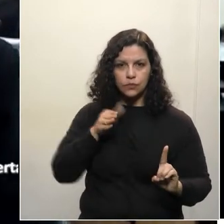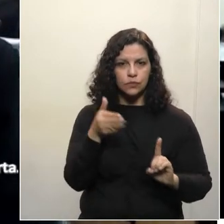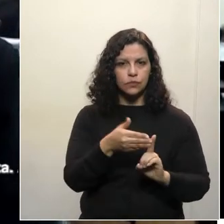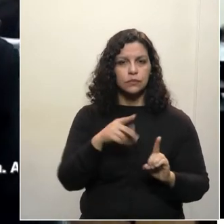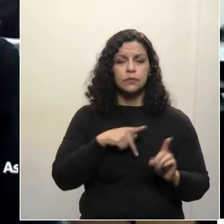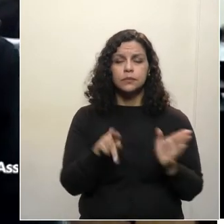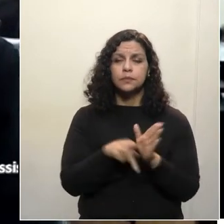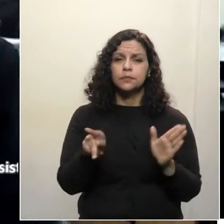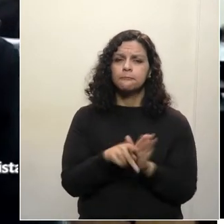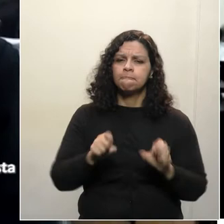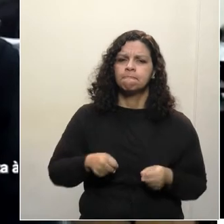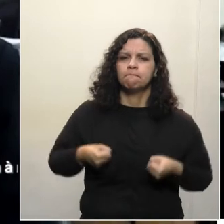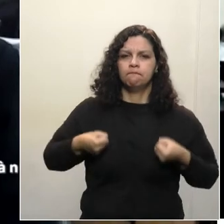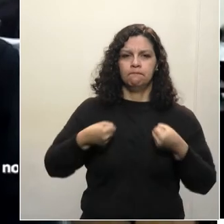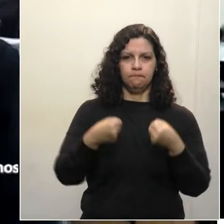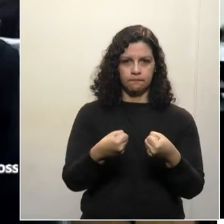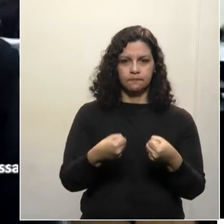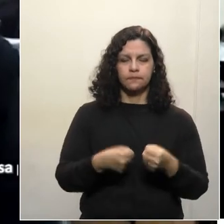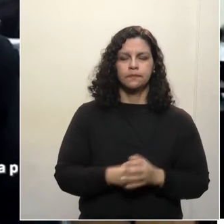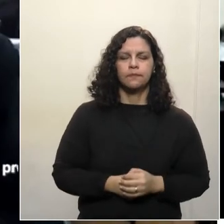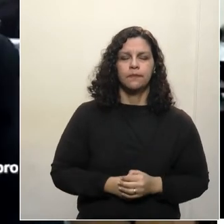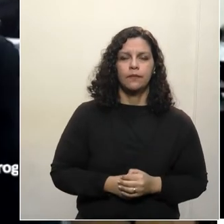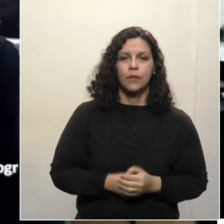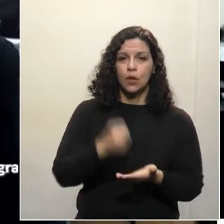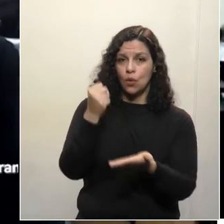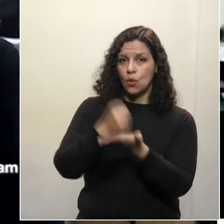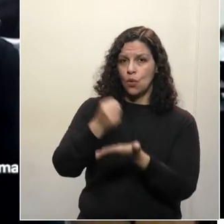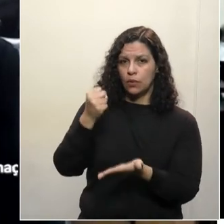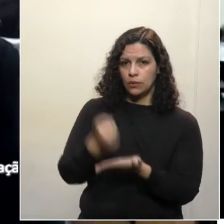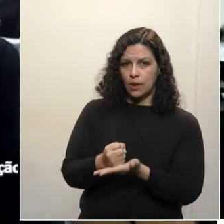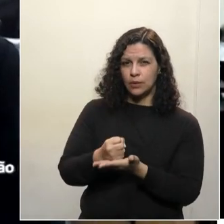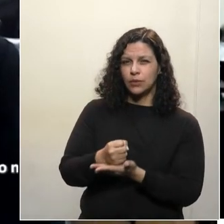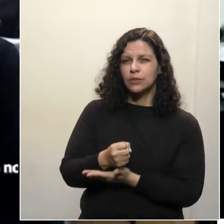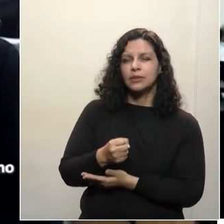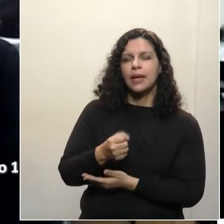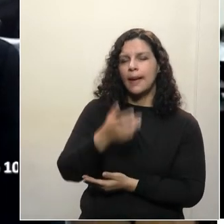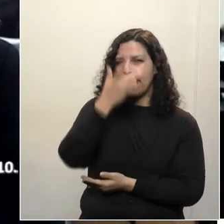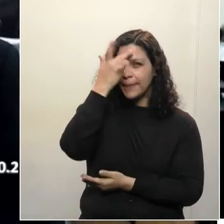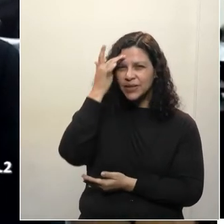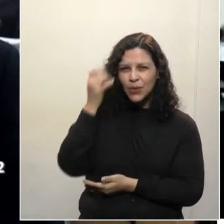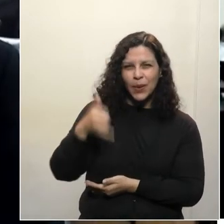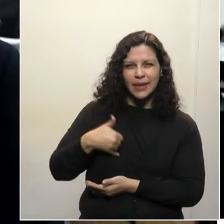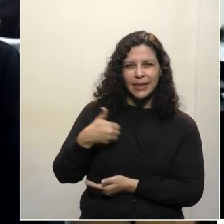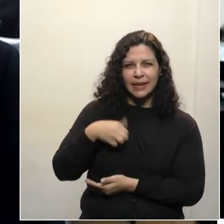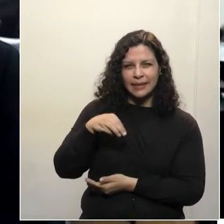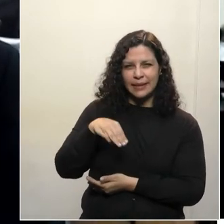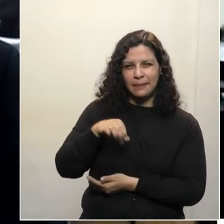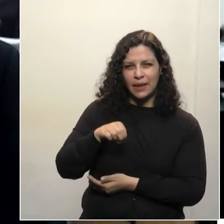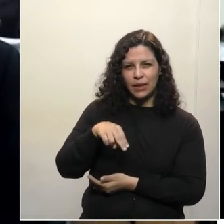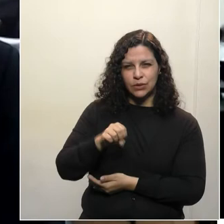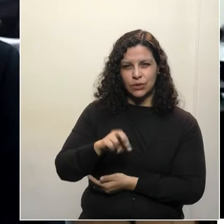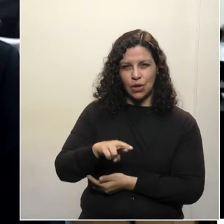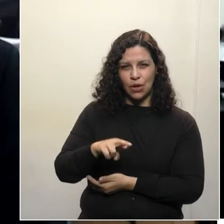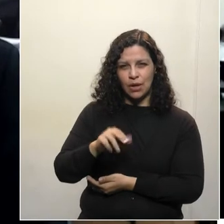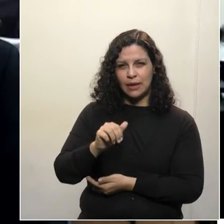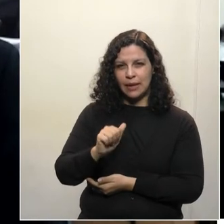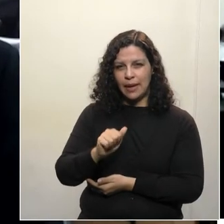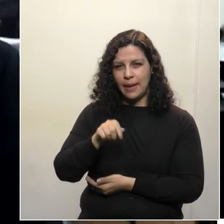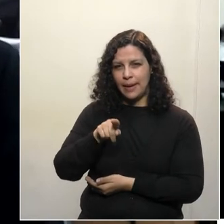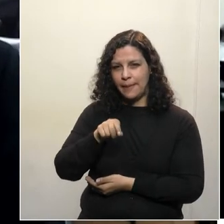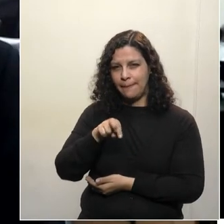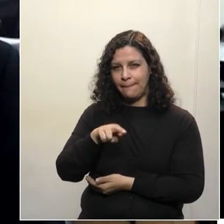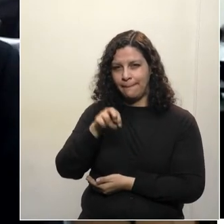fortalecer o contrato do menor aprendiz, com alocação de 20 milhões de reais para o fortalecimento